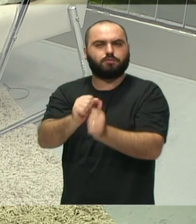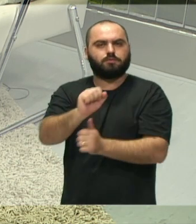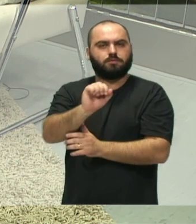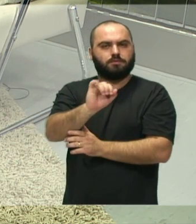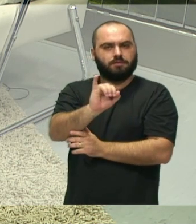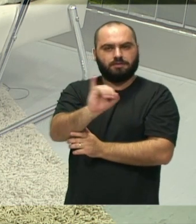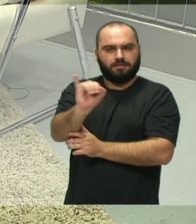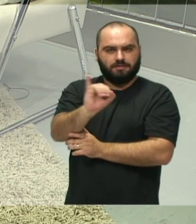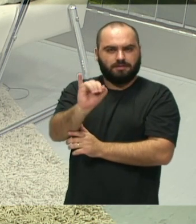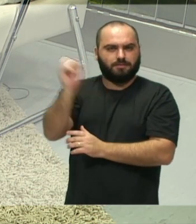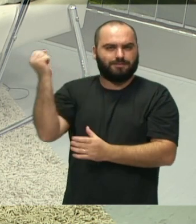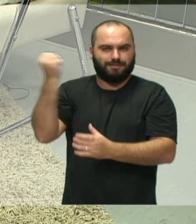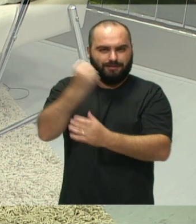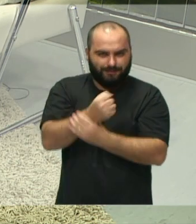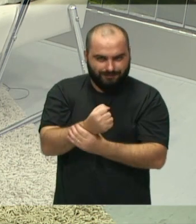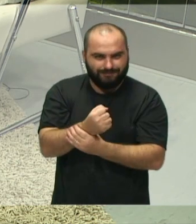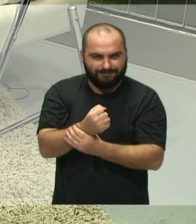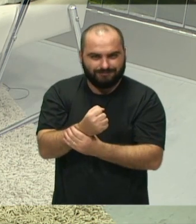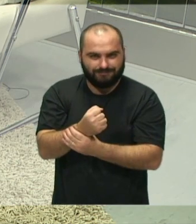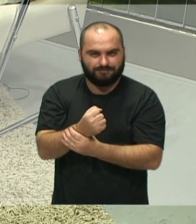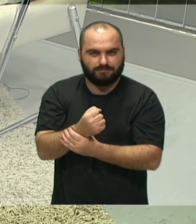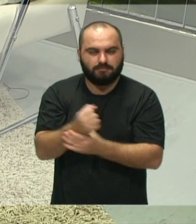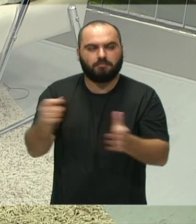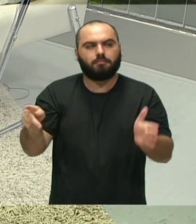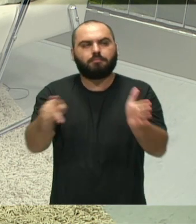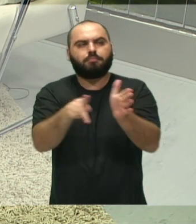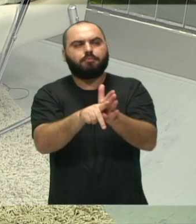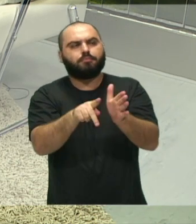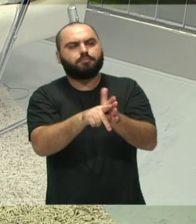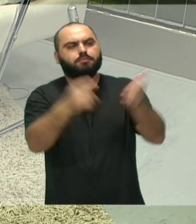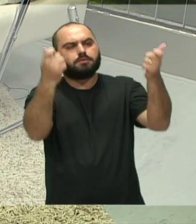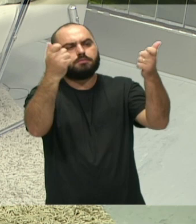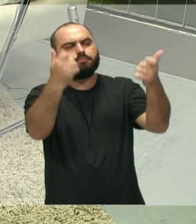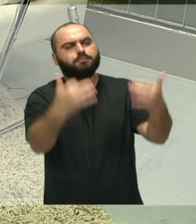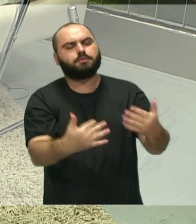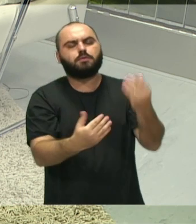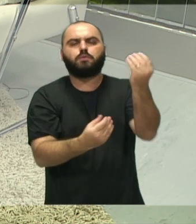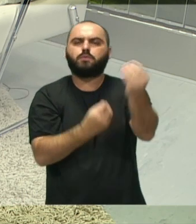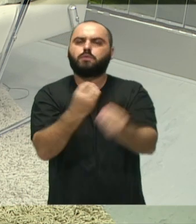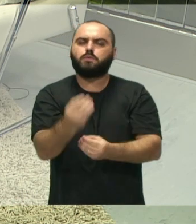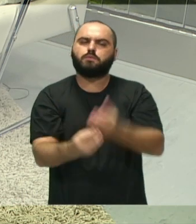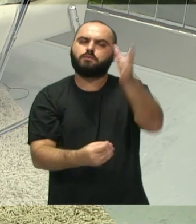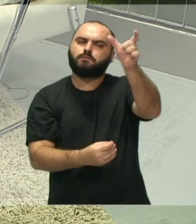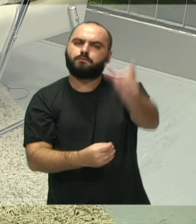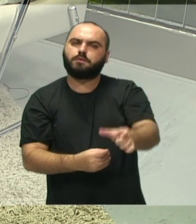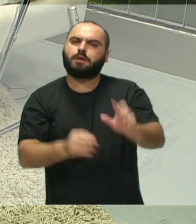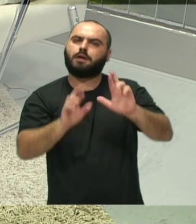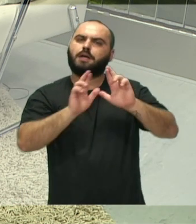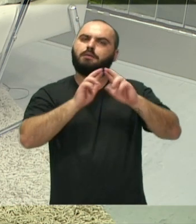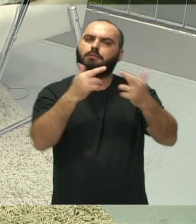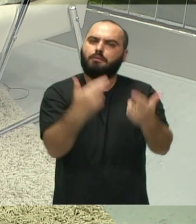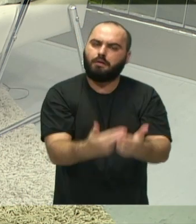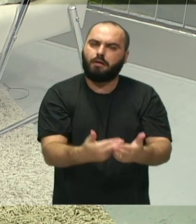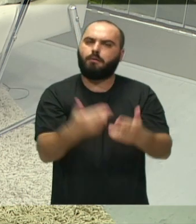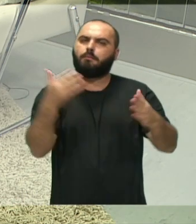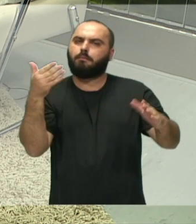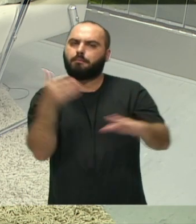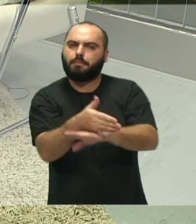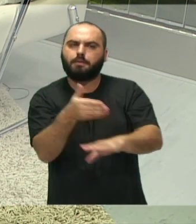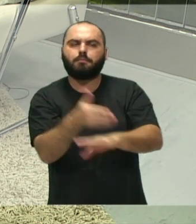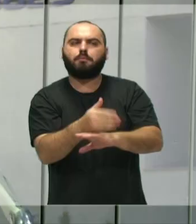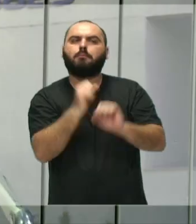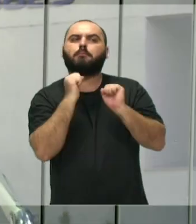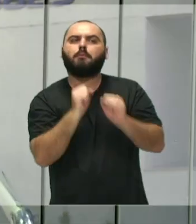é que foi todo esse processo, essa conquista para a causa animal e também as reuniões que a senhora tem participado, o que ainda pode ser